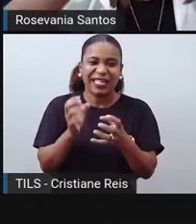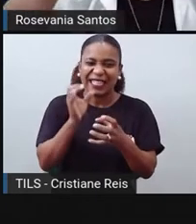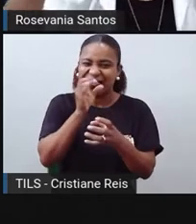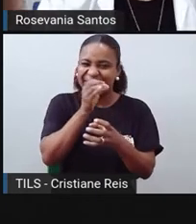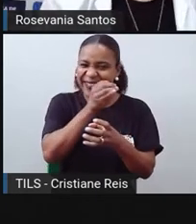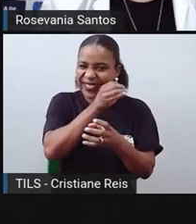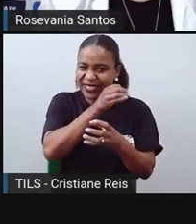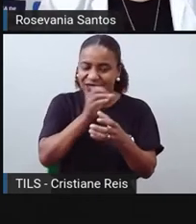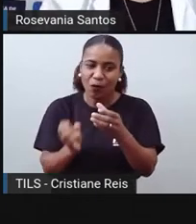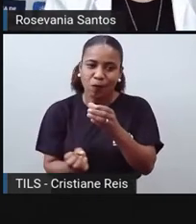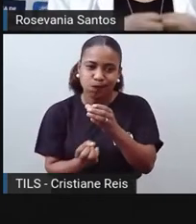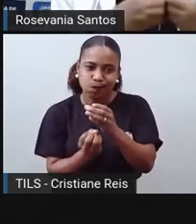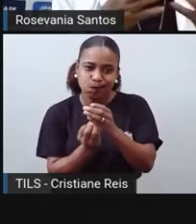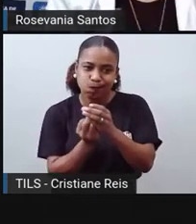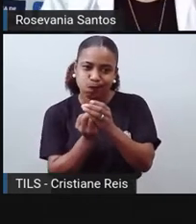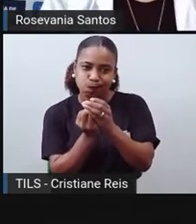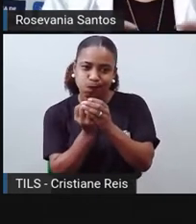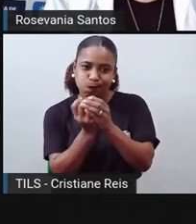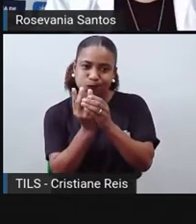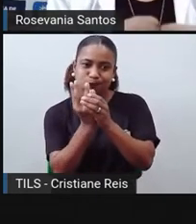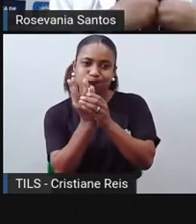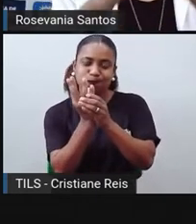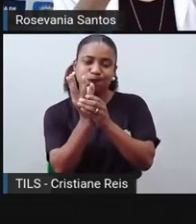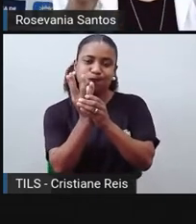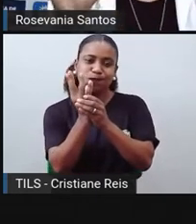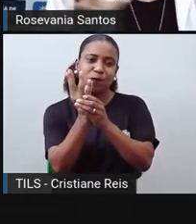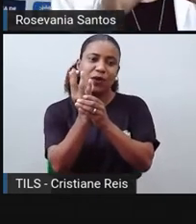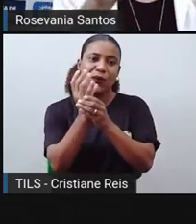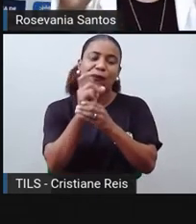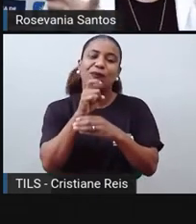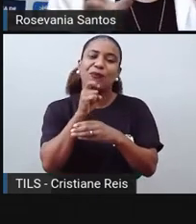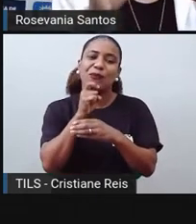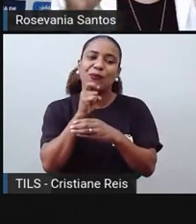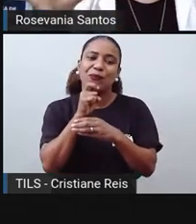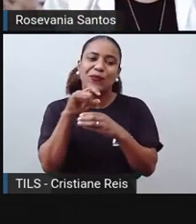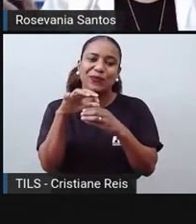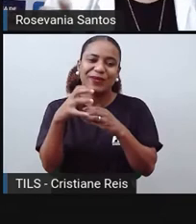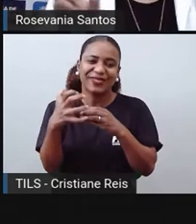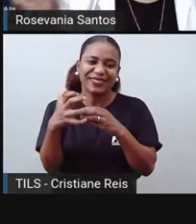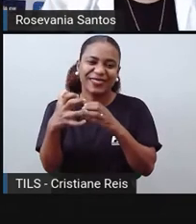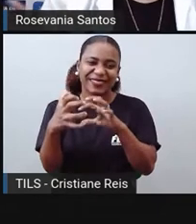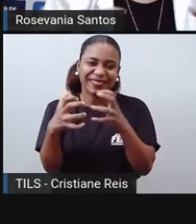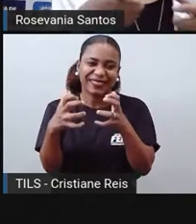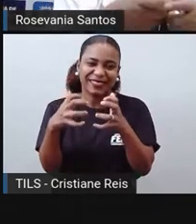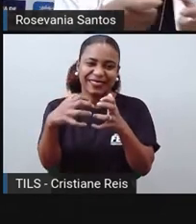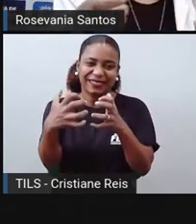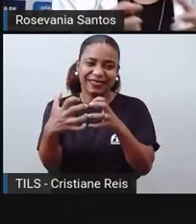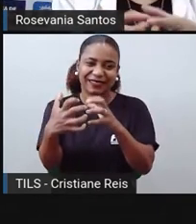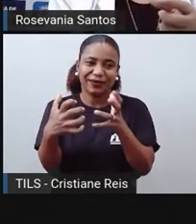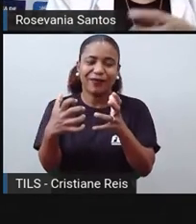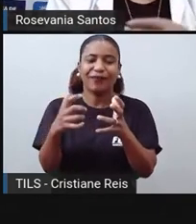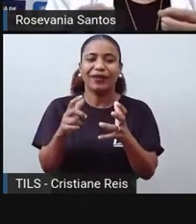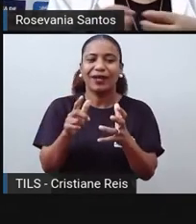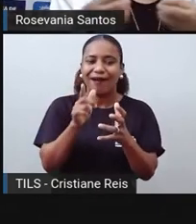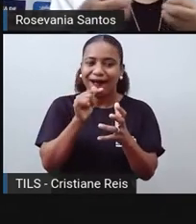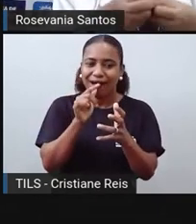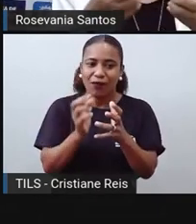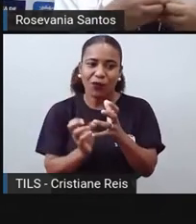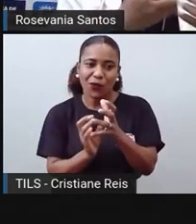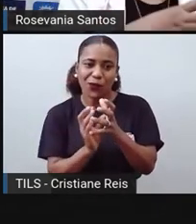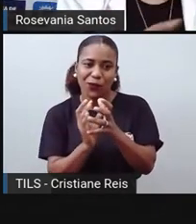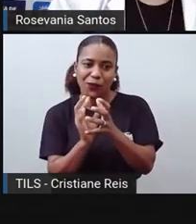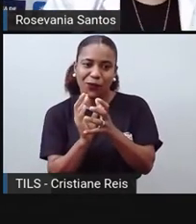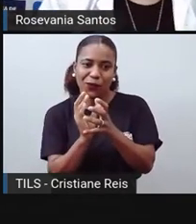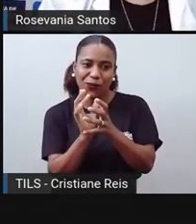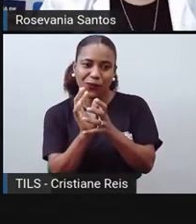elevadíssimas, entram em contato com essa água e aí, acabam, né? Liberando esse vapor e formam, né? Craterinhas,